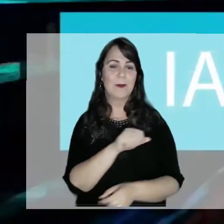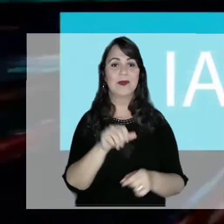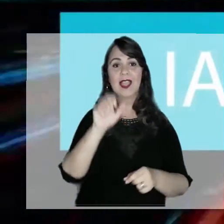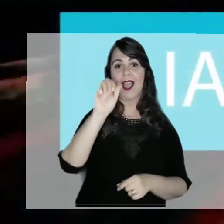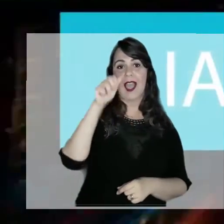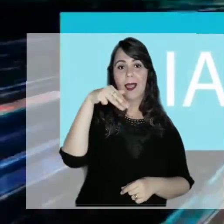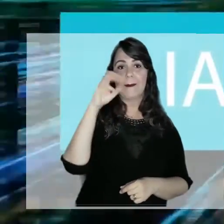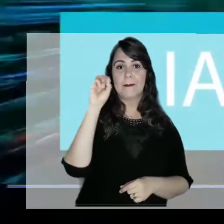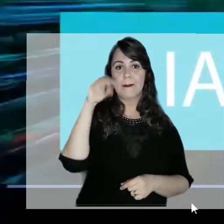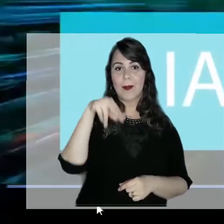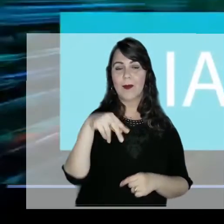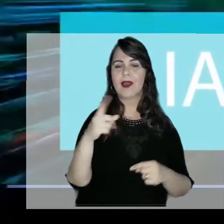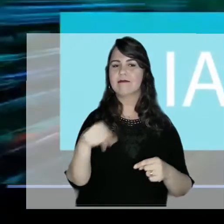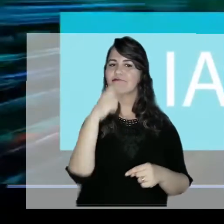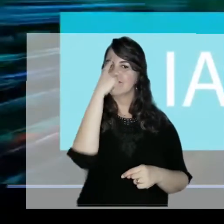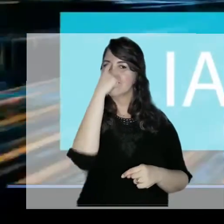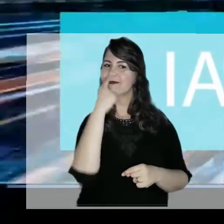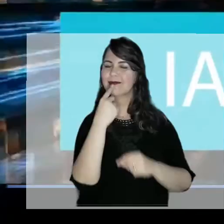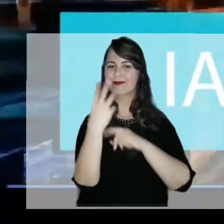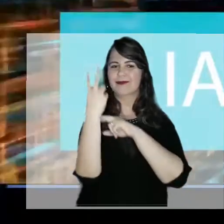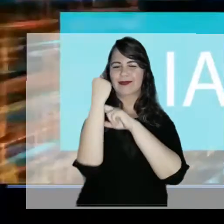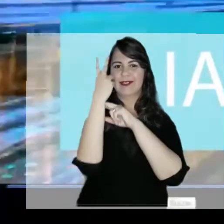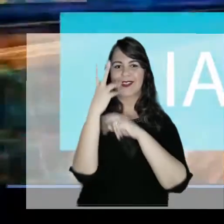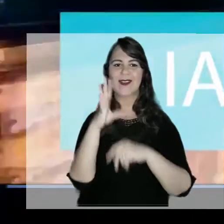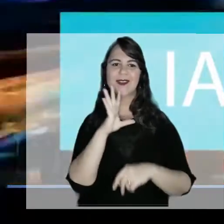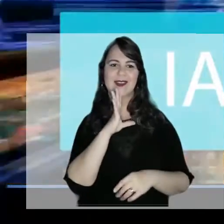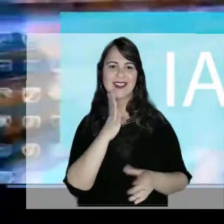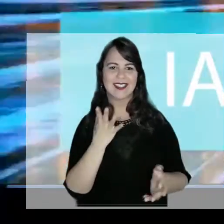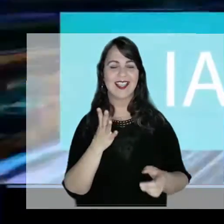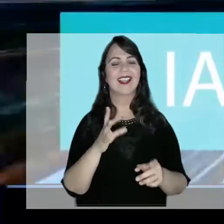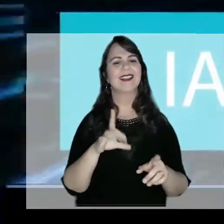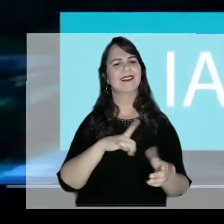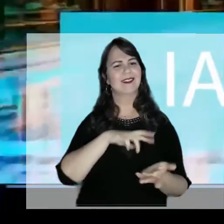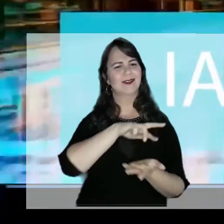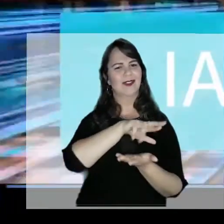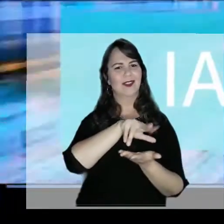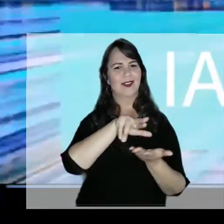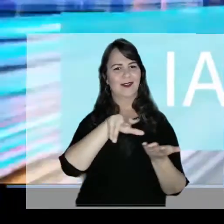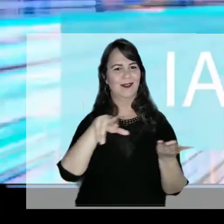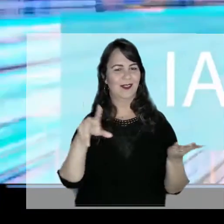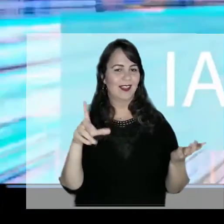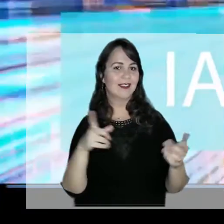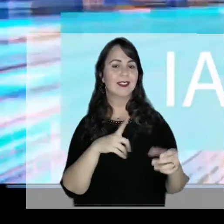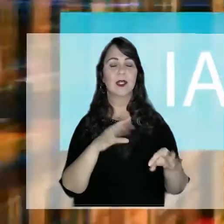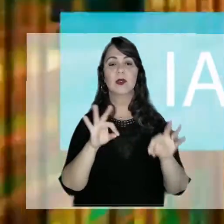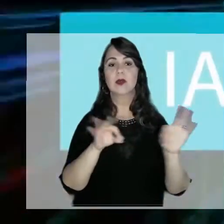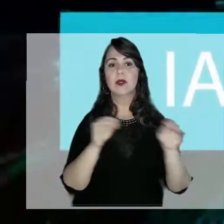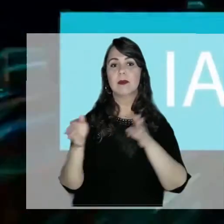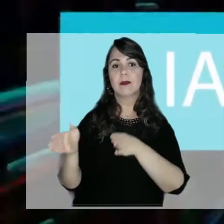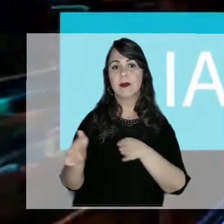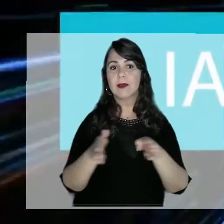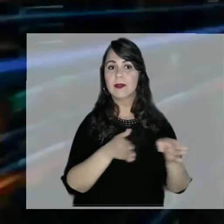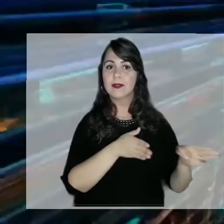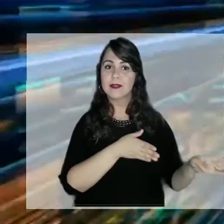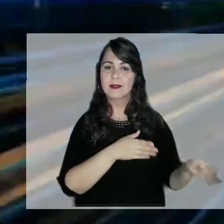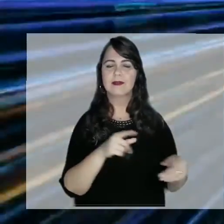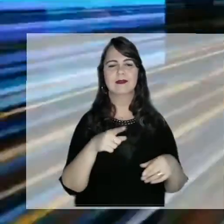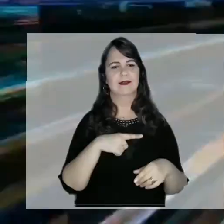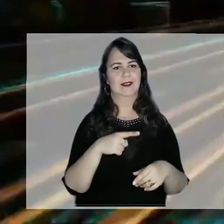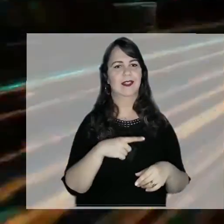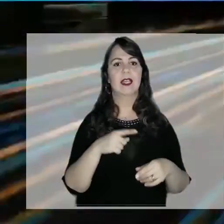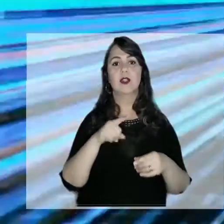para o reconhecimento facial. Taut, aplicado à correção de classificação de atos processuais.